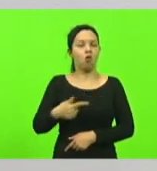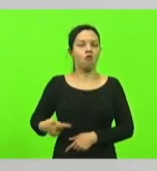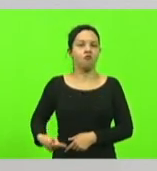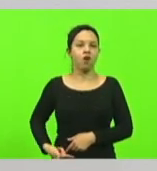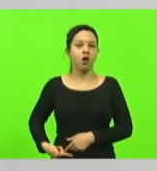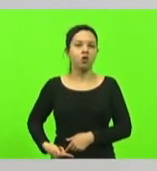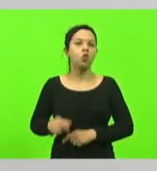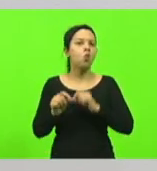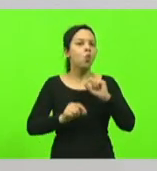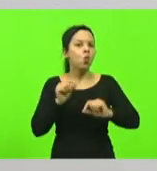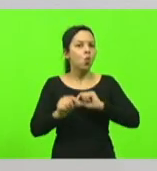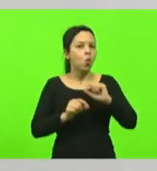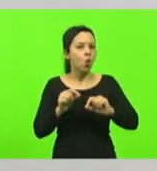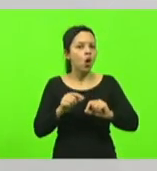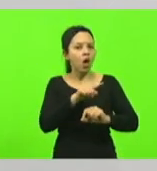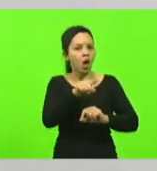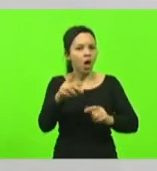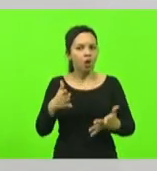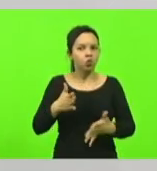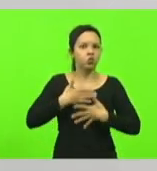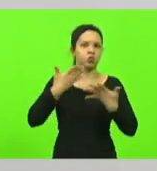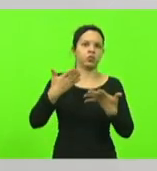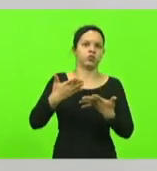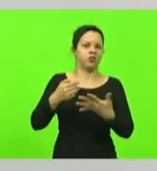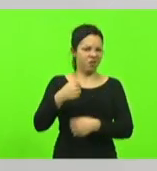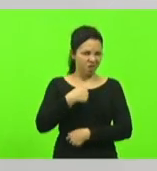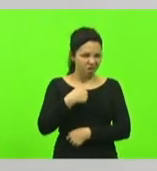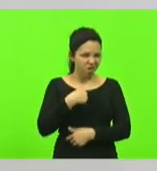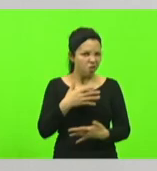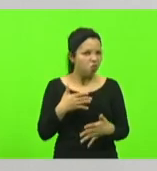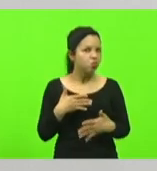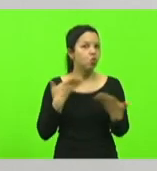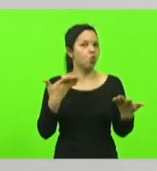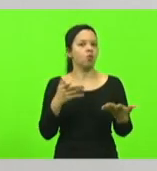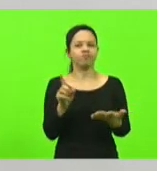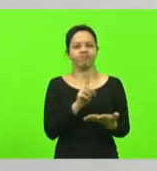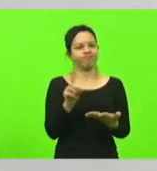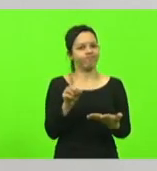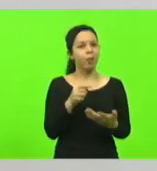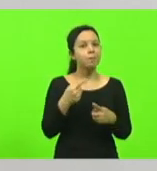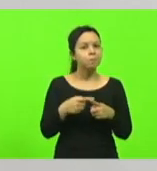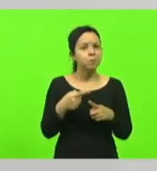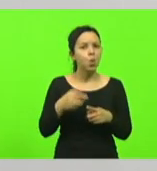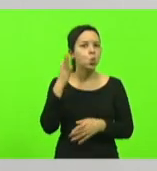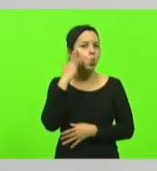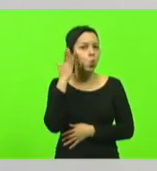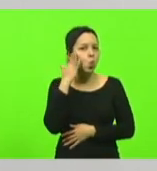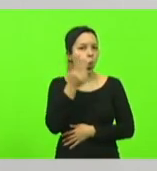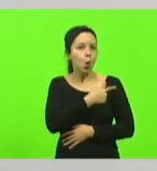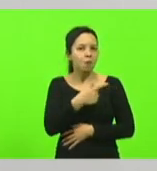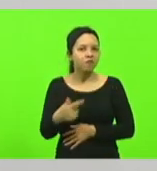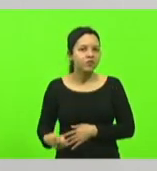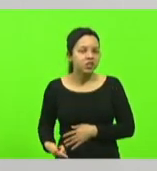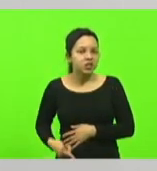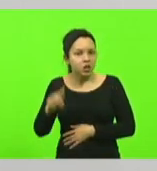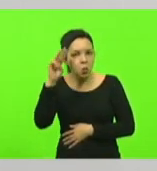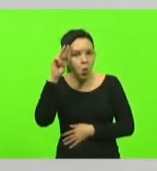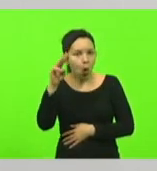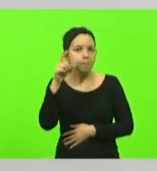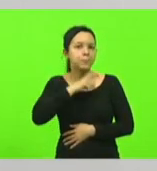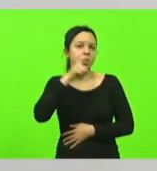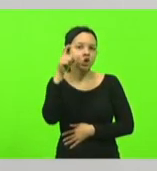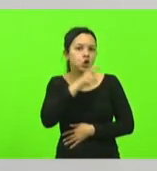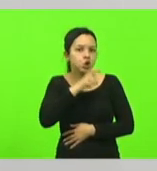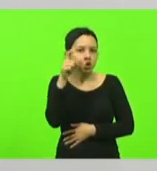surpreendeu os prefeitos e vereadores. A mim não surpreendeu, porque eu sei que o nosso governador é um mentiroso compulsivo e um